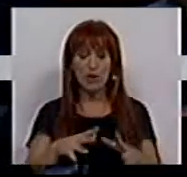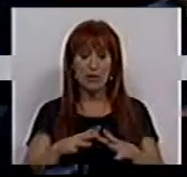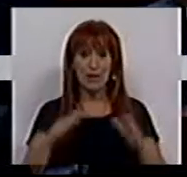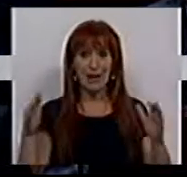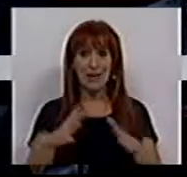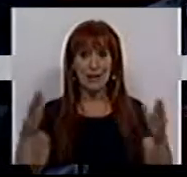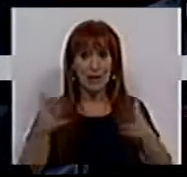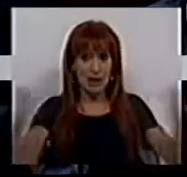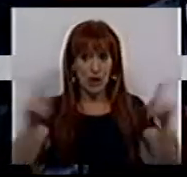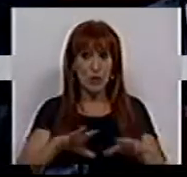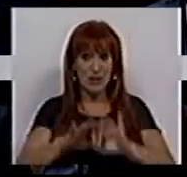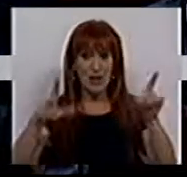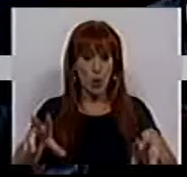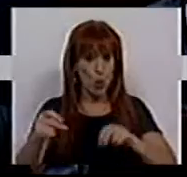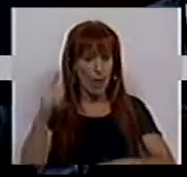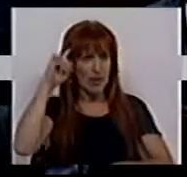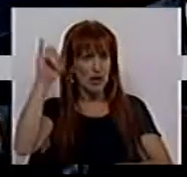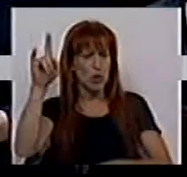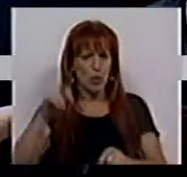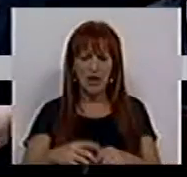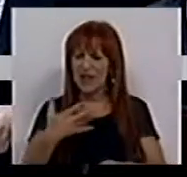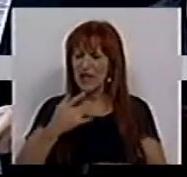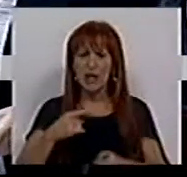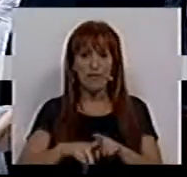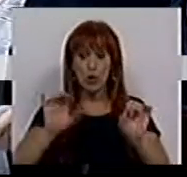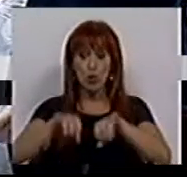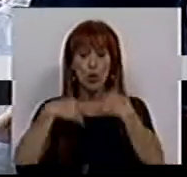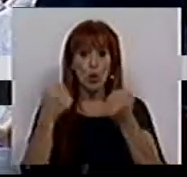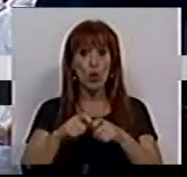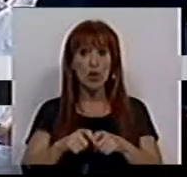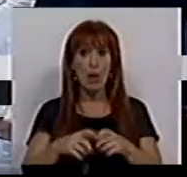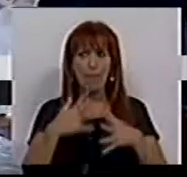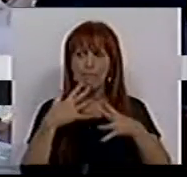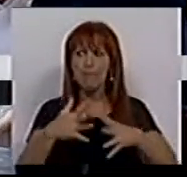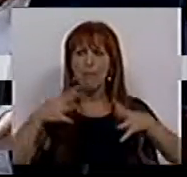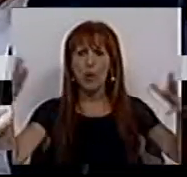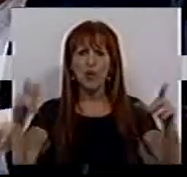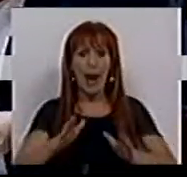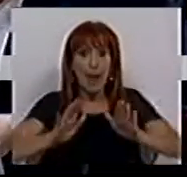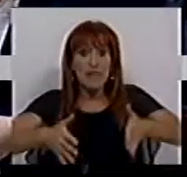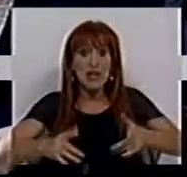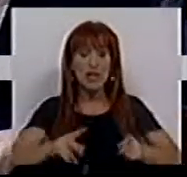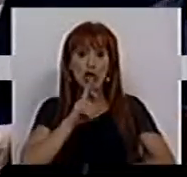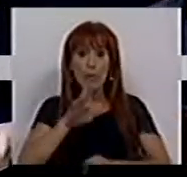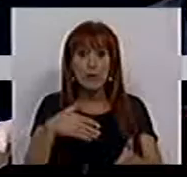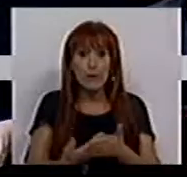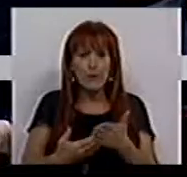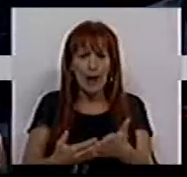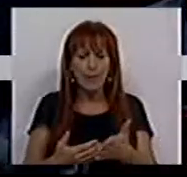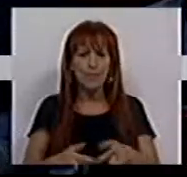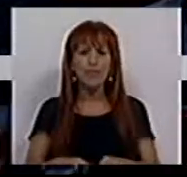cresce como nunca se imaginou ser possível. Há uma dívida social que se agiganta e a que é preciso dar resposta.